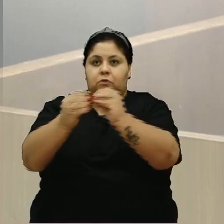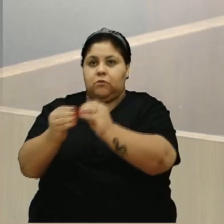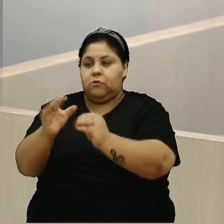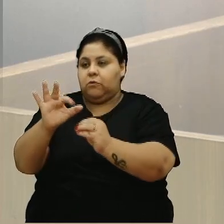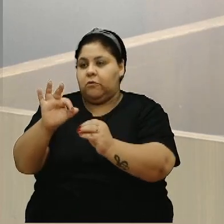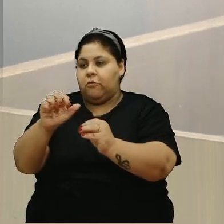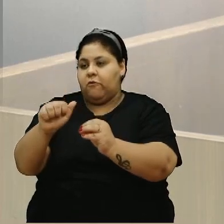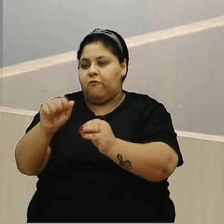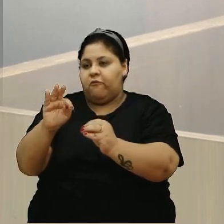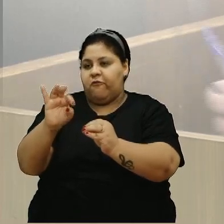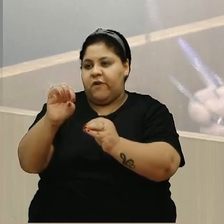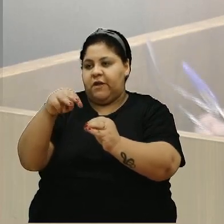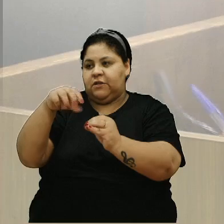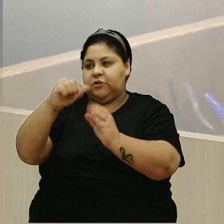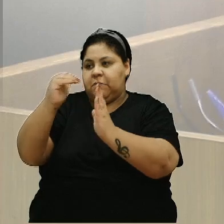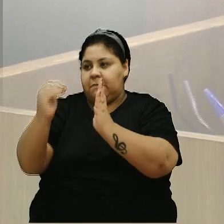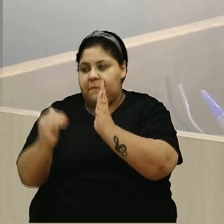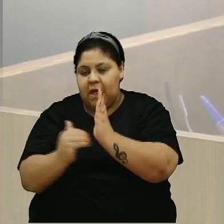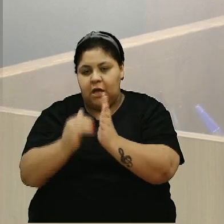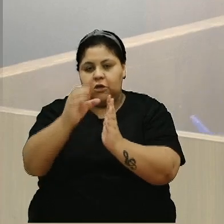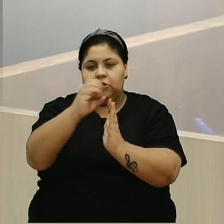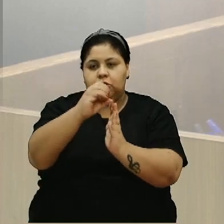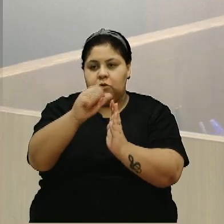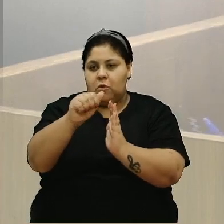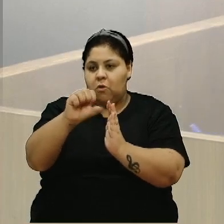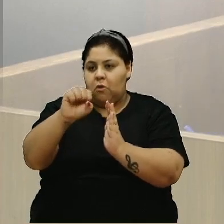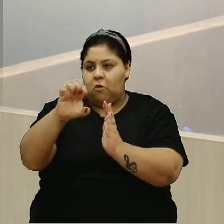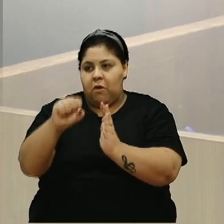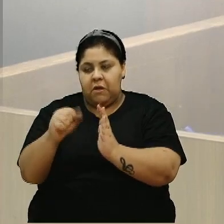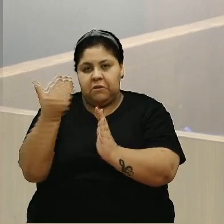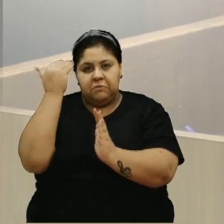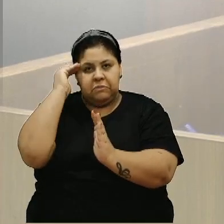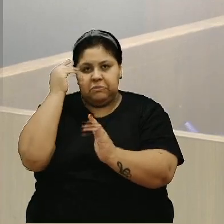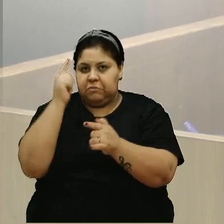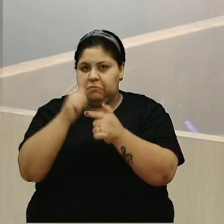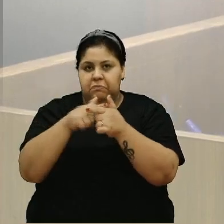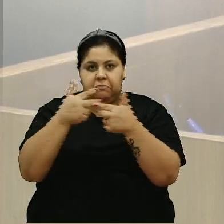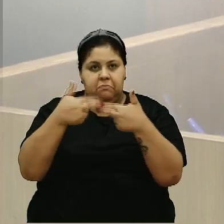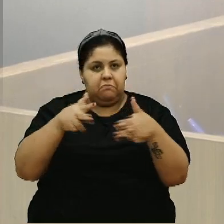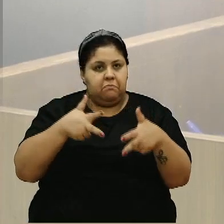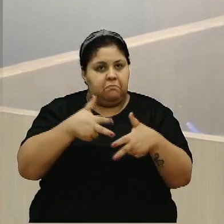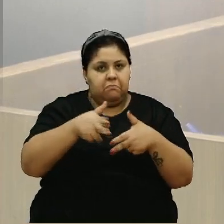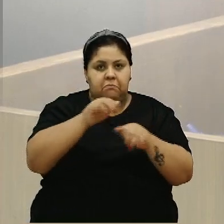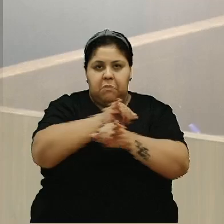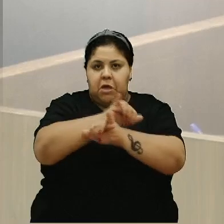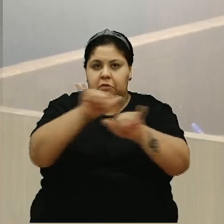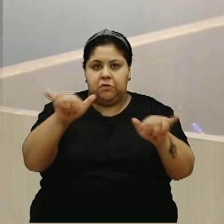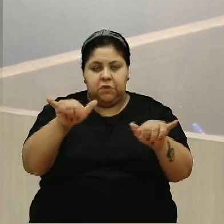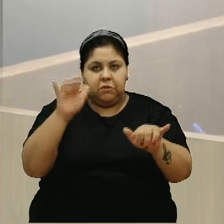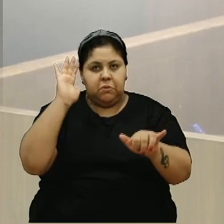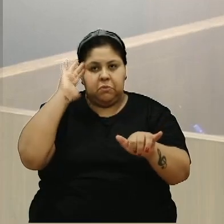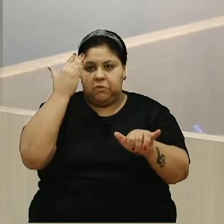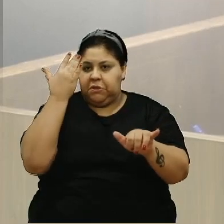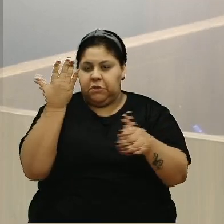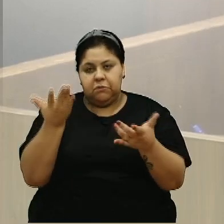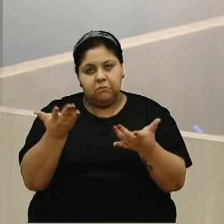Oasis. Não sei por que motivo, ainda não consegui inaugurar. Já anunciaram a inauguração, não conseguimos inaugurar.